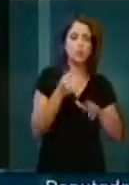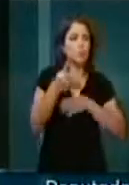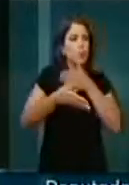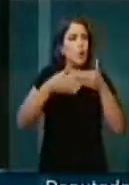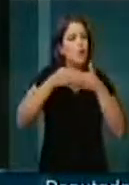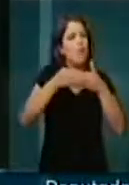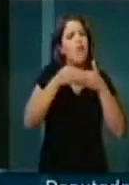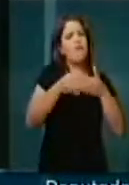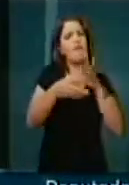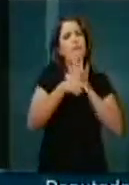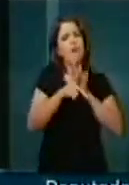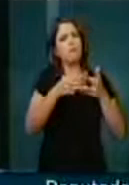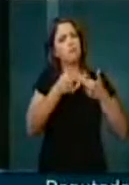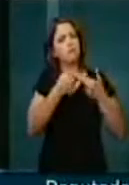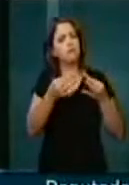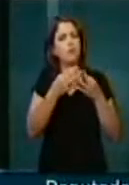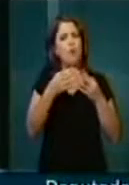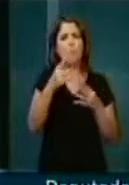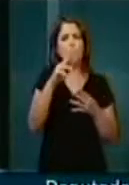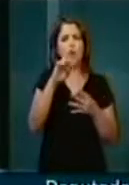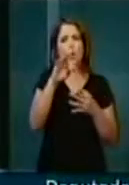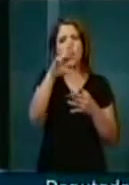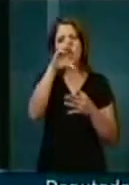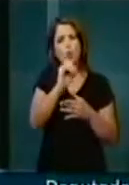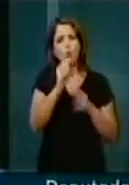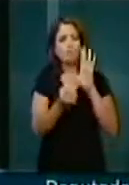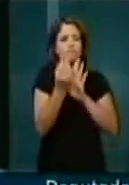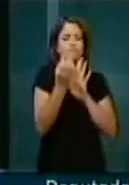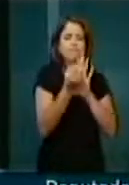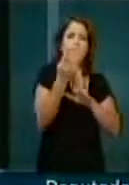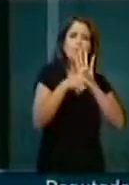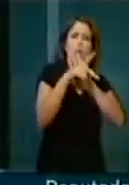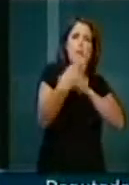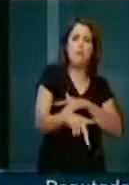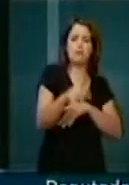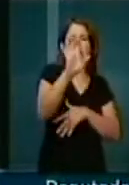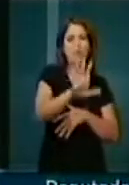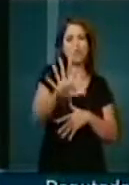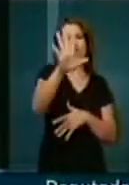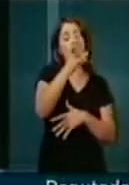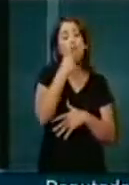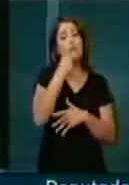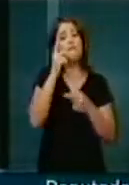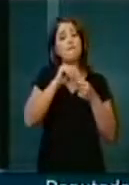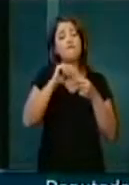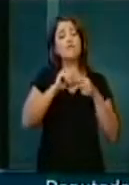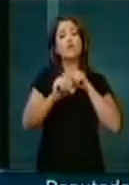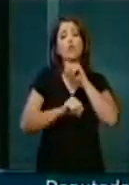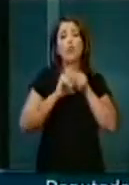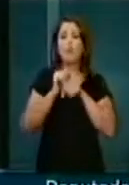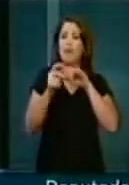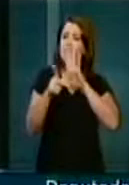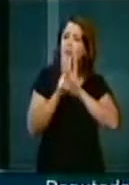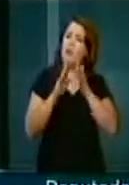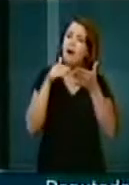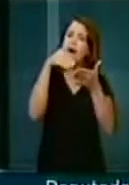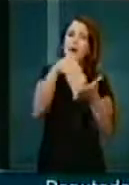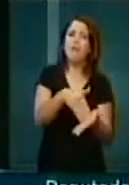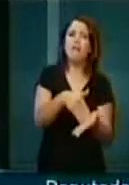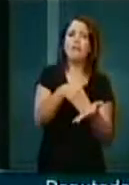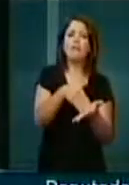mercadoria, do produto produzido nessa região, é feito até os